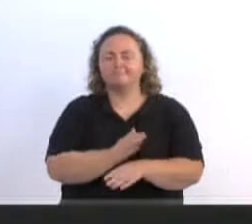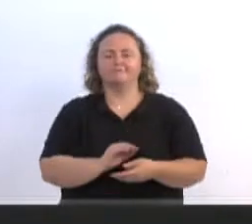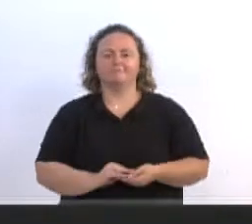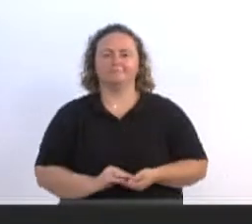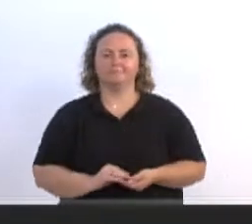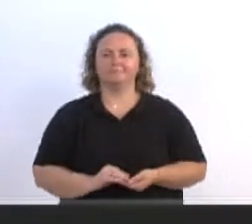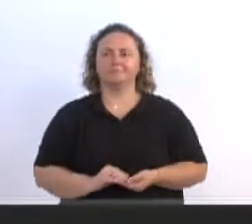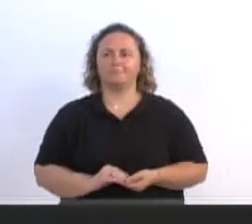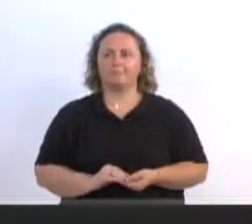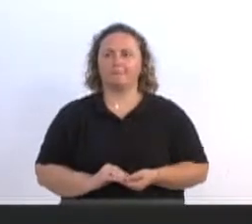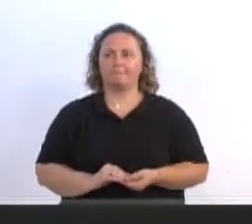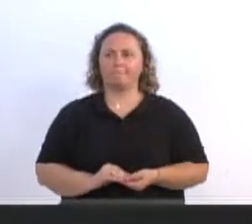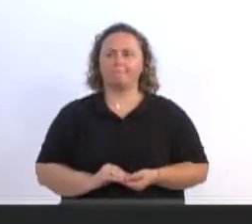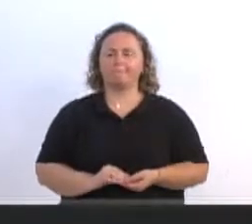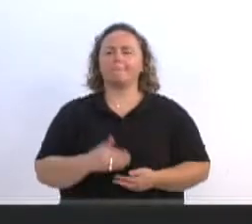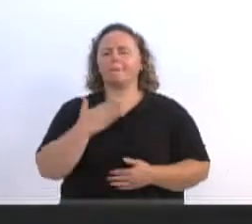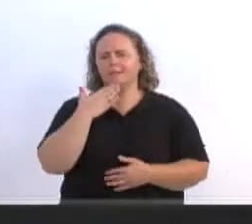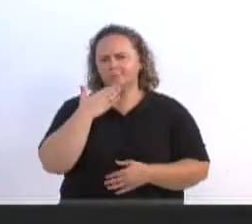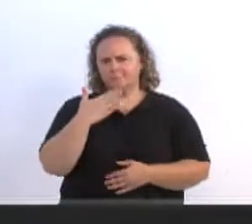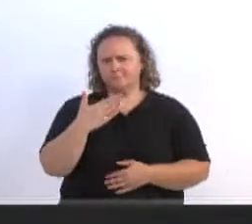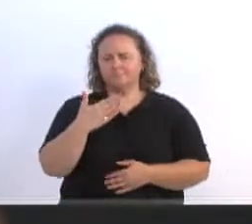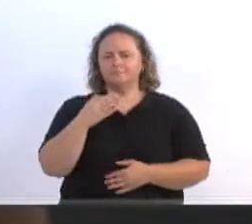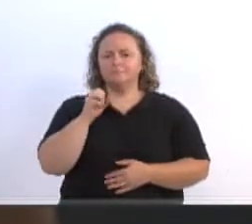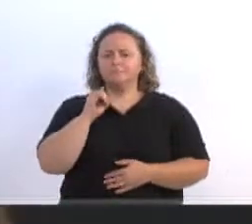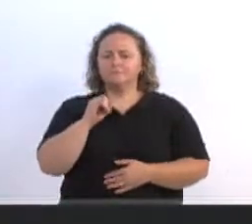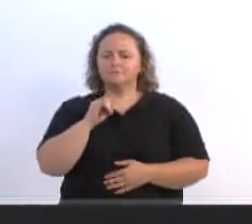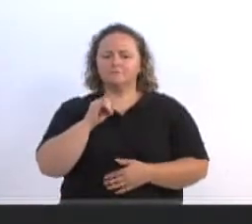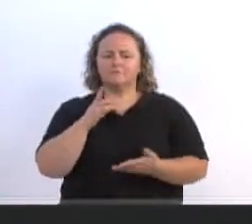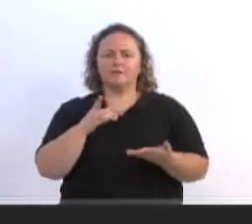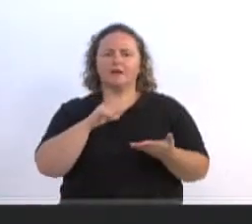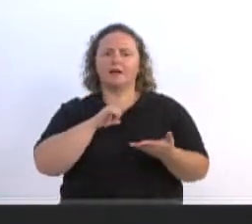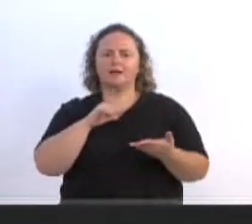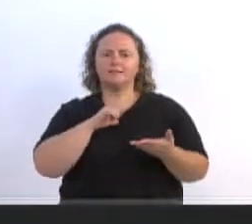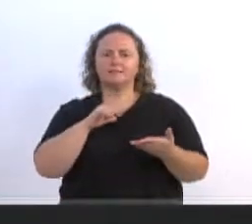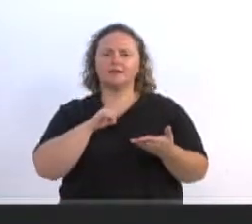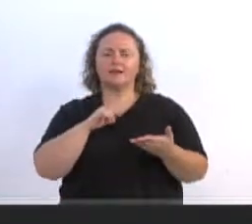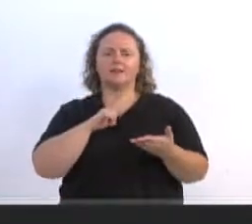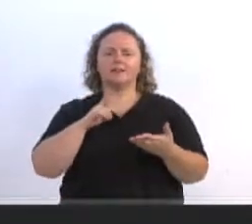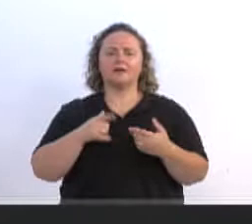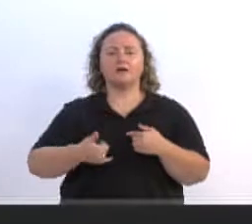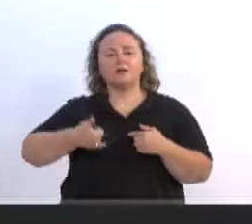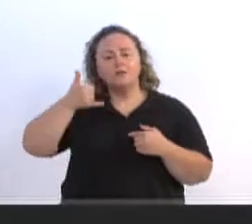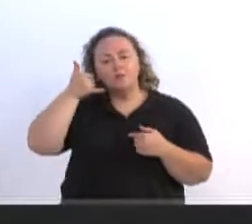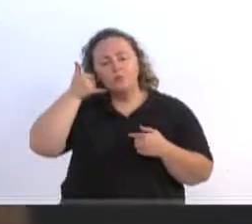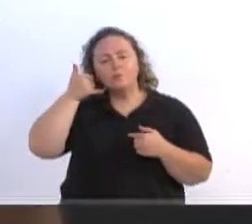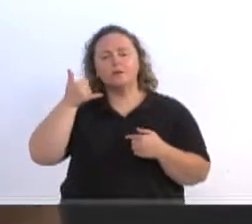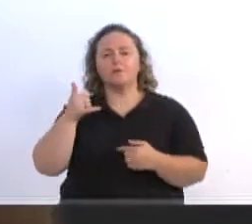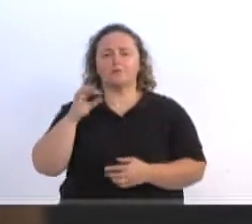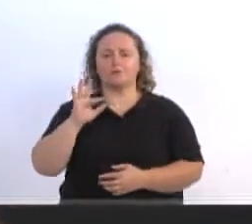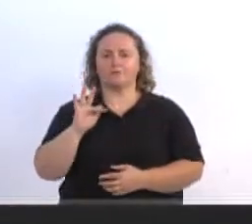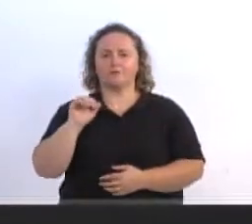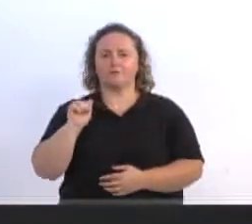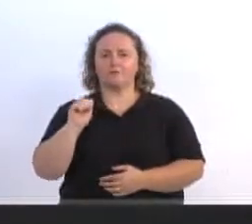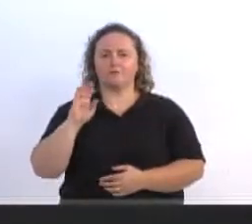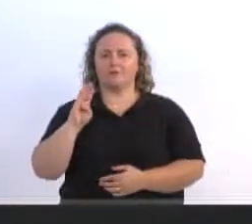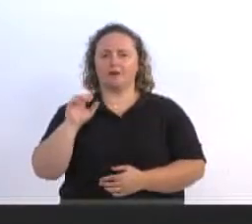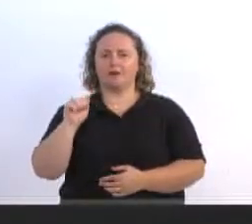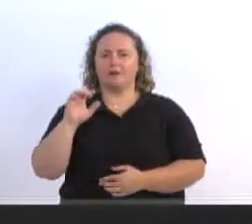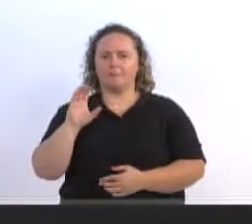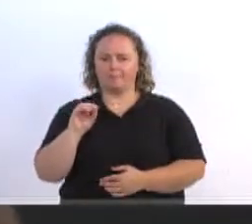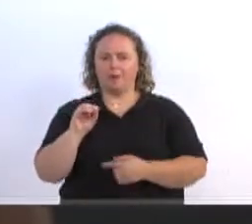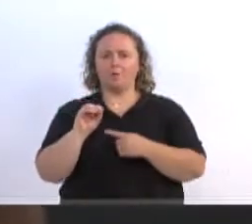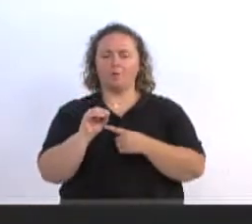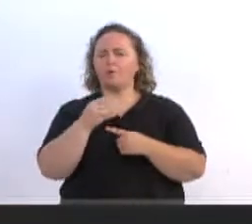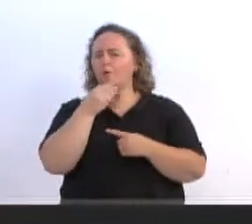pedir, encarecidamente, se o senhor tem um contato, eu sei, com o Fabão e o líder do governo. O Fabão é um cara flexível, o Fabão é uma